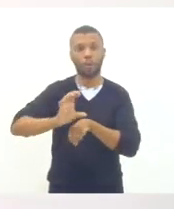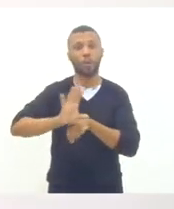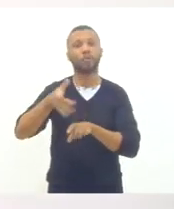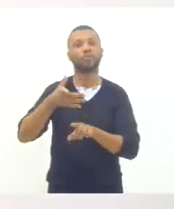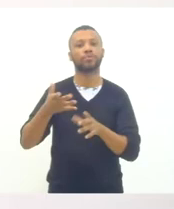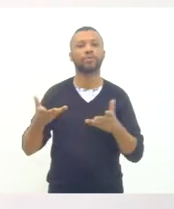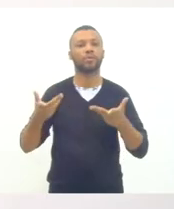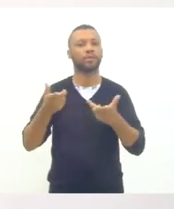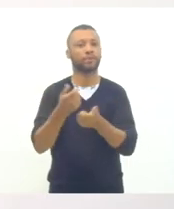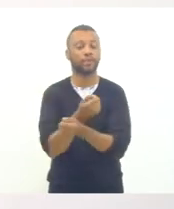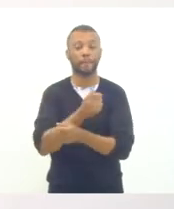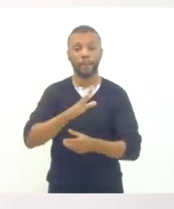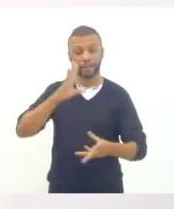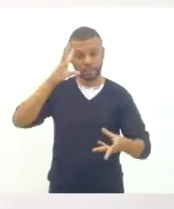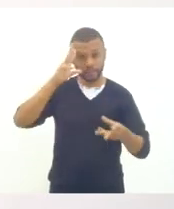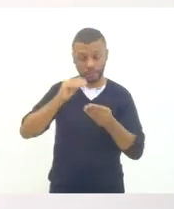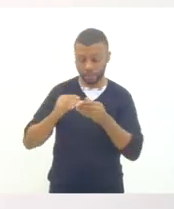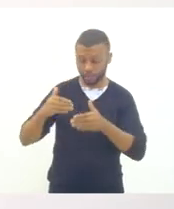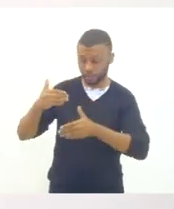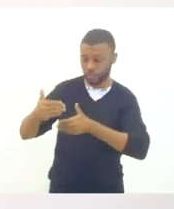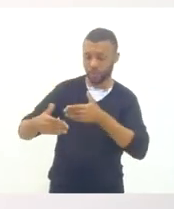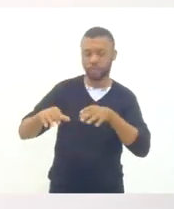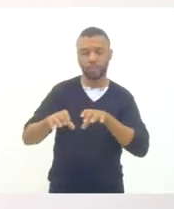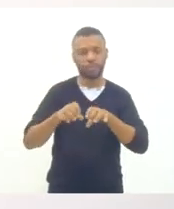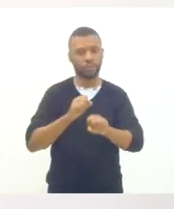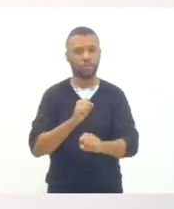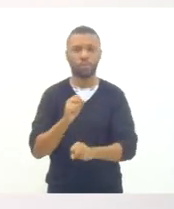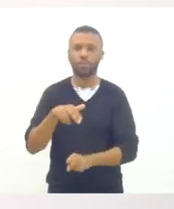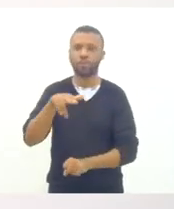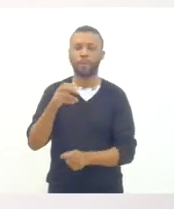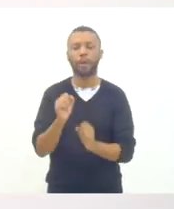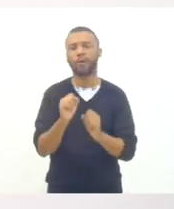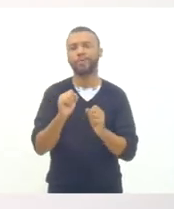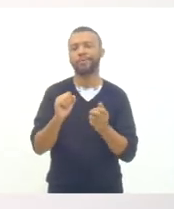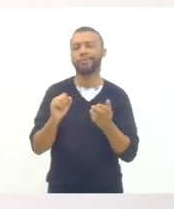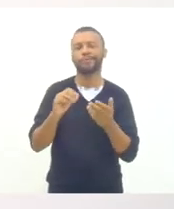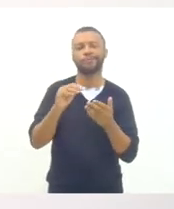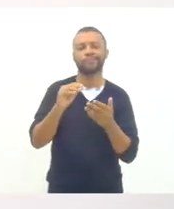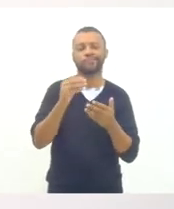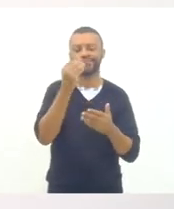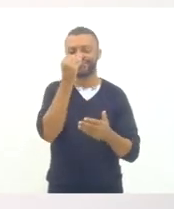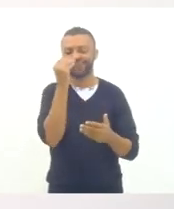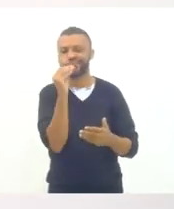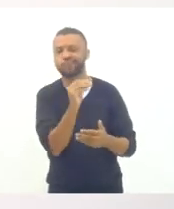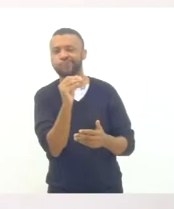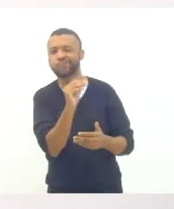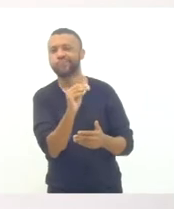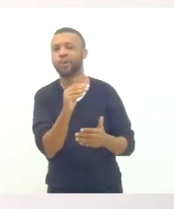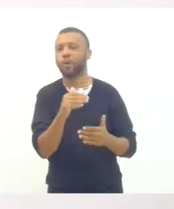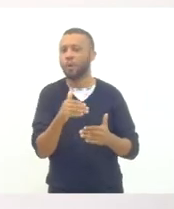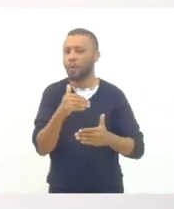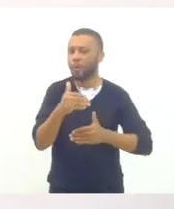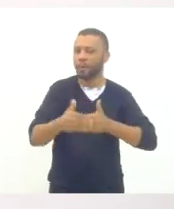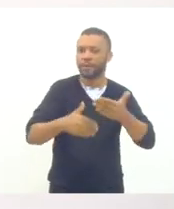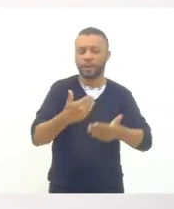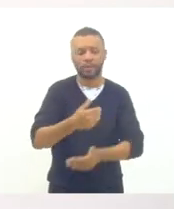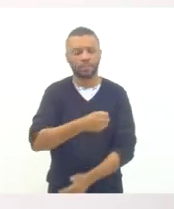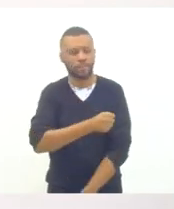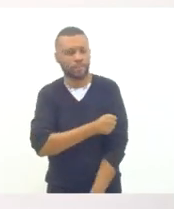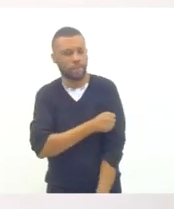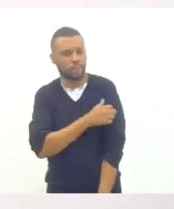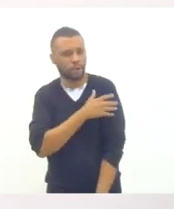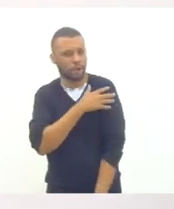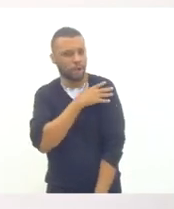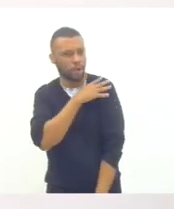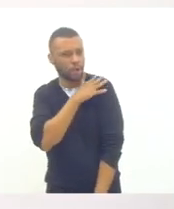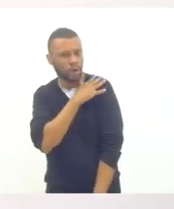entende que esse processo formativo não pode nunca colocar em segundo plano o processo de escolarização dos nossos estudantes,